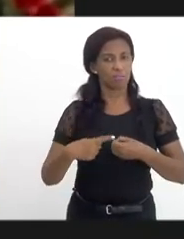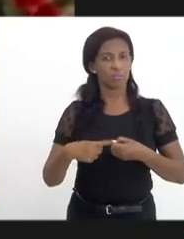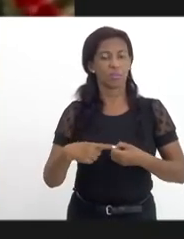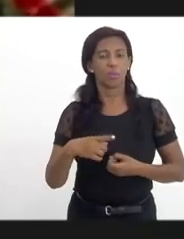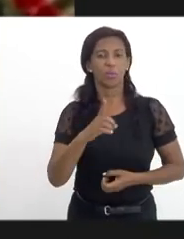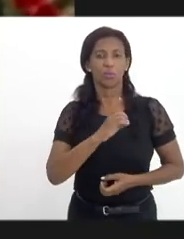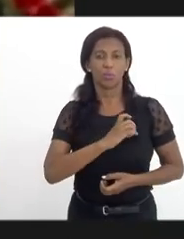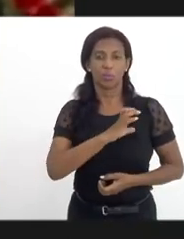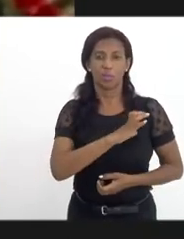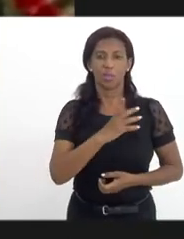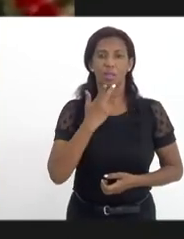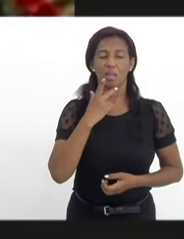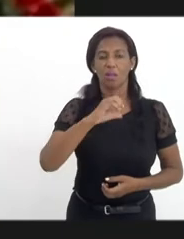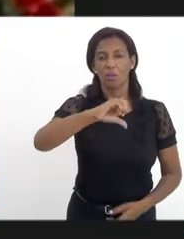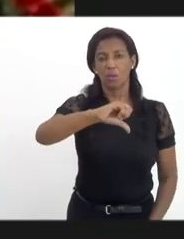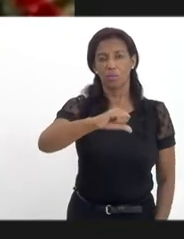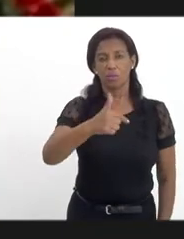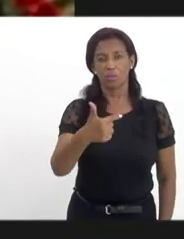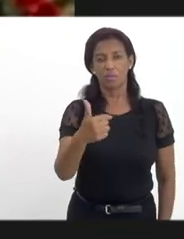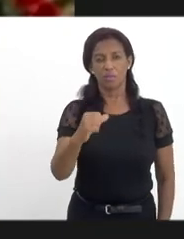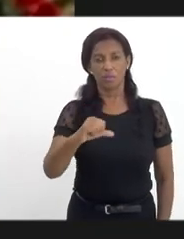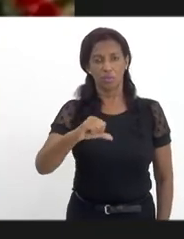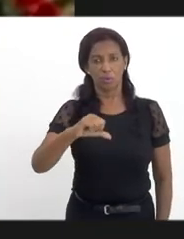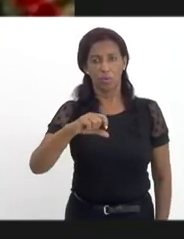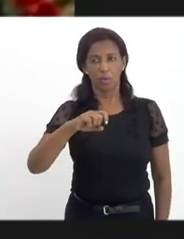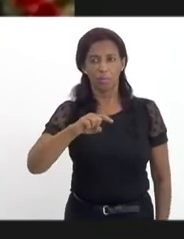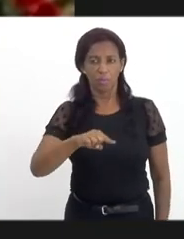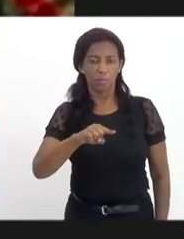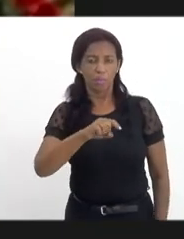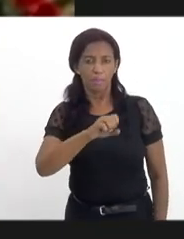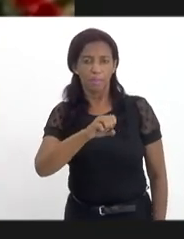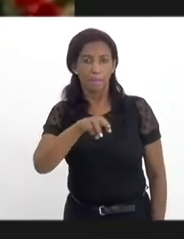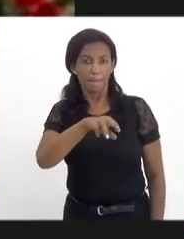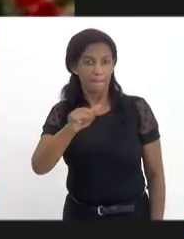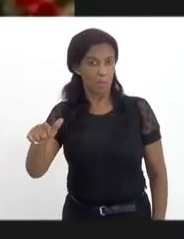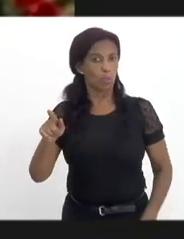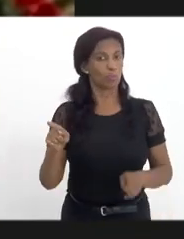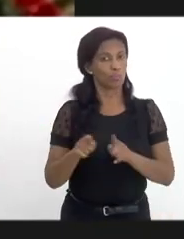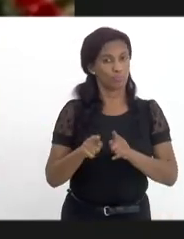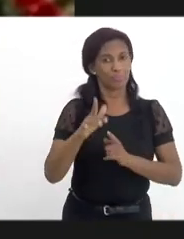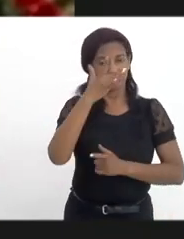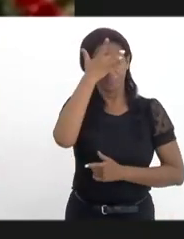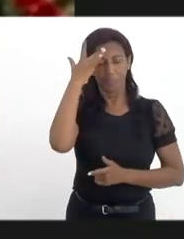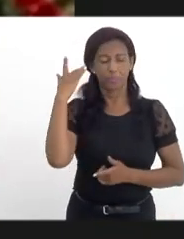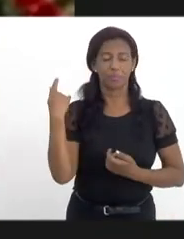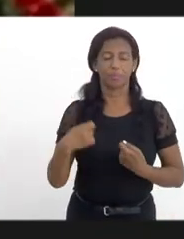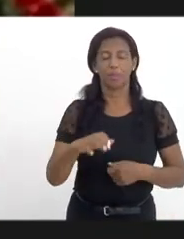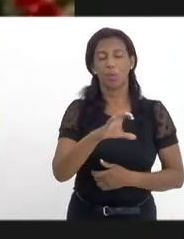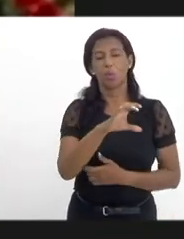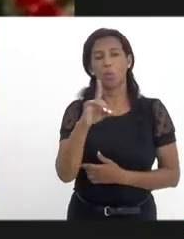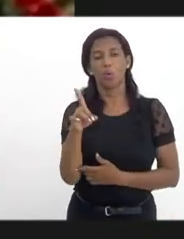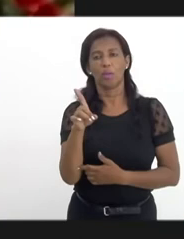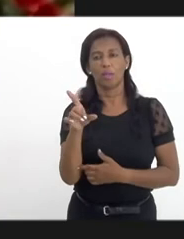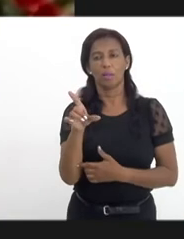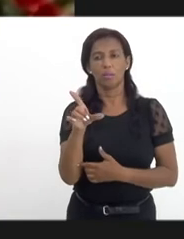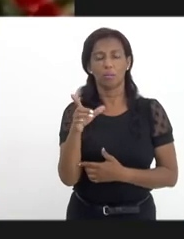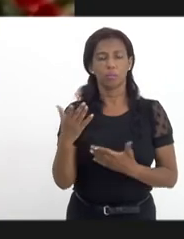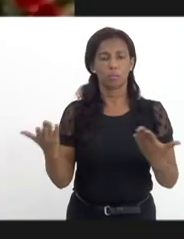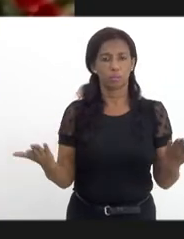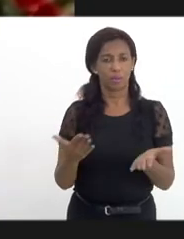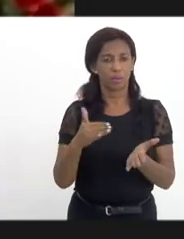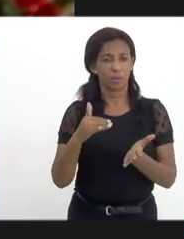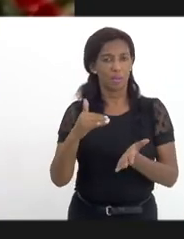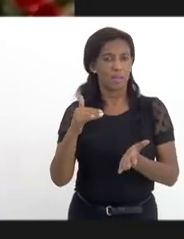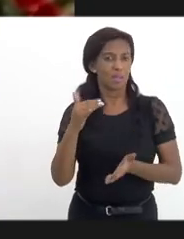tem 929.459 mil habitantes. Eu coordeno hoje a saúde